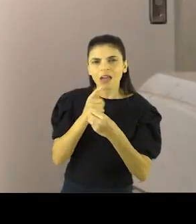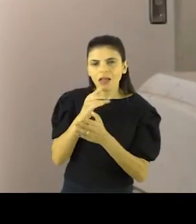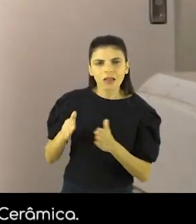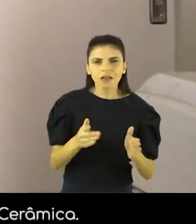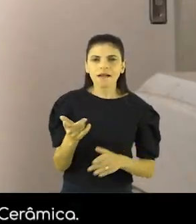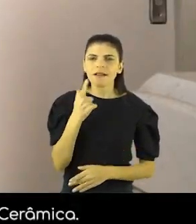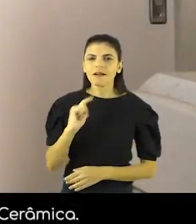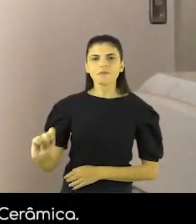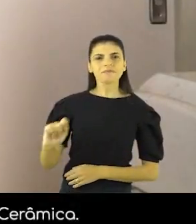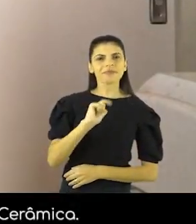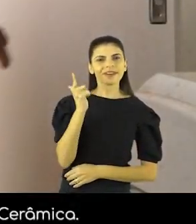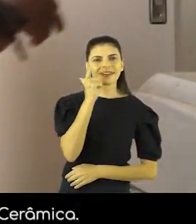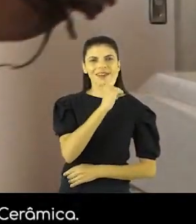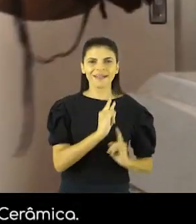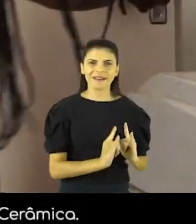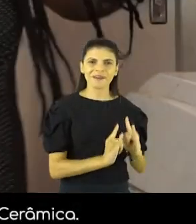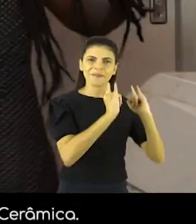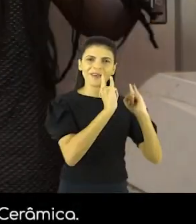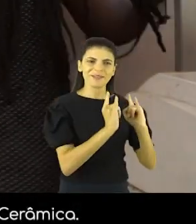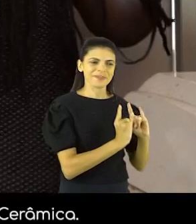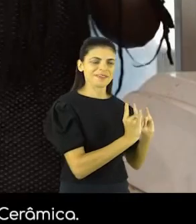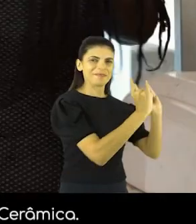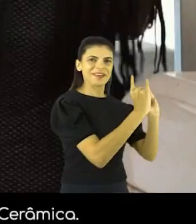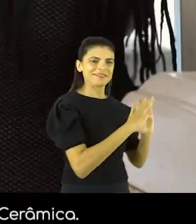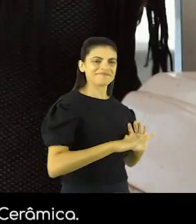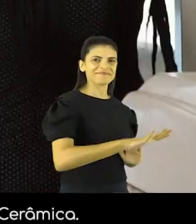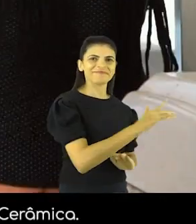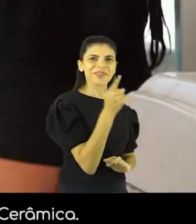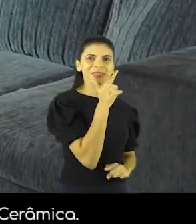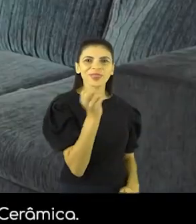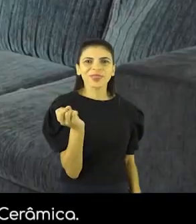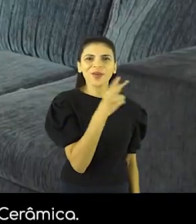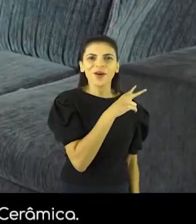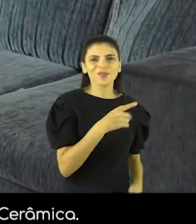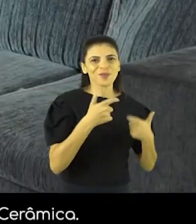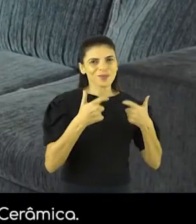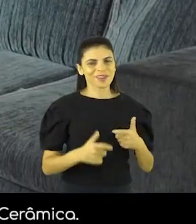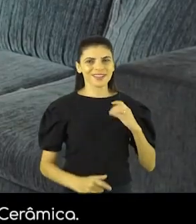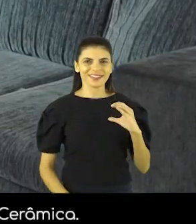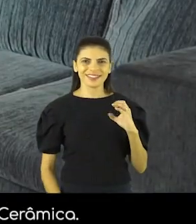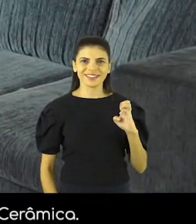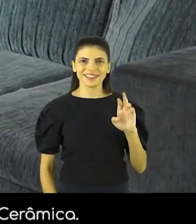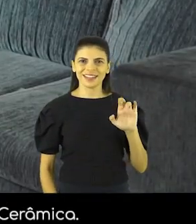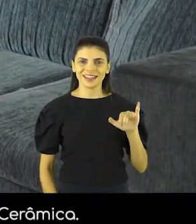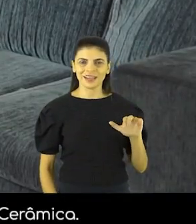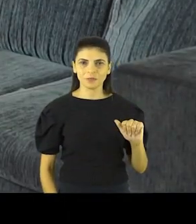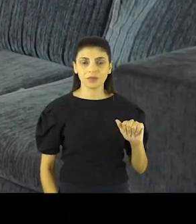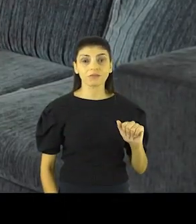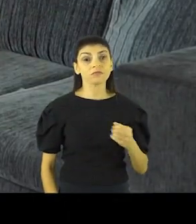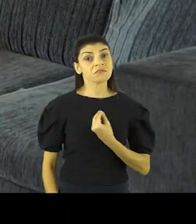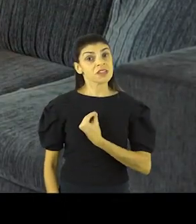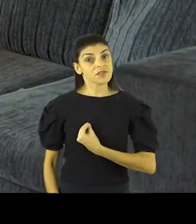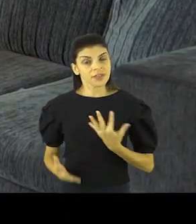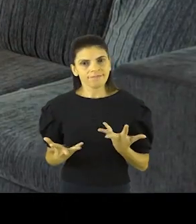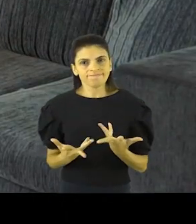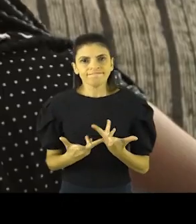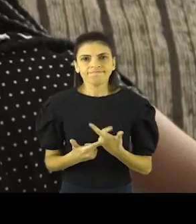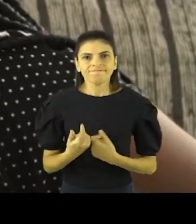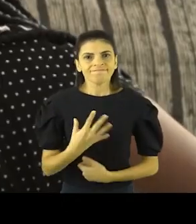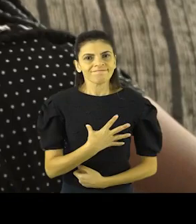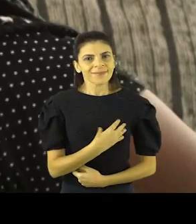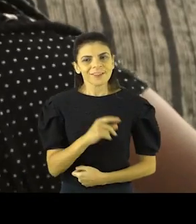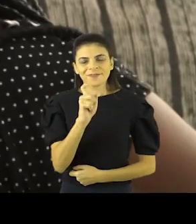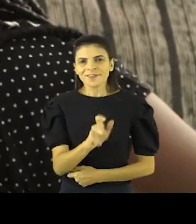Rio ganharam um apartamento novinho em dois condomínios construídos no bairro da Cerâmica. Porque deu uma vida